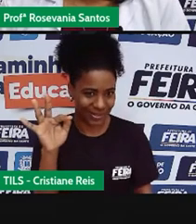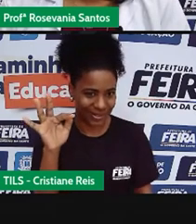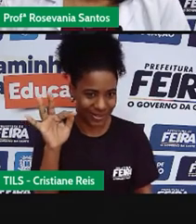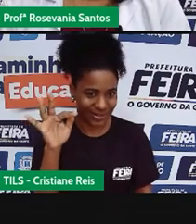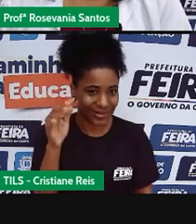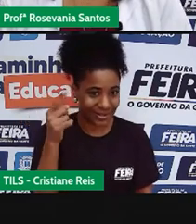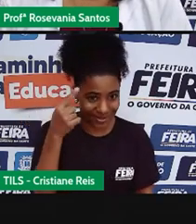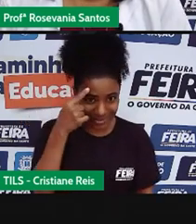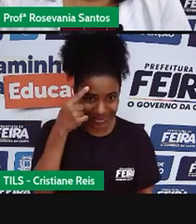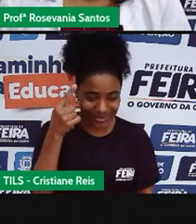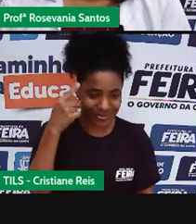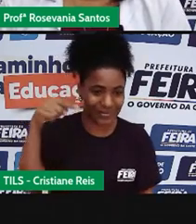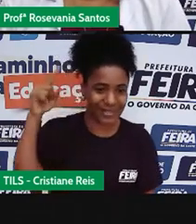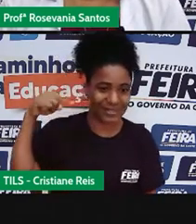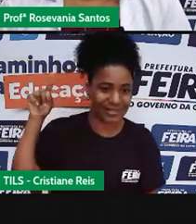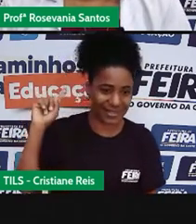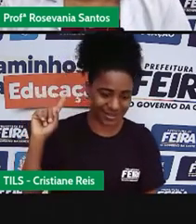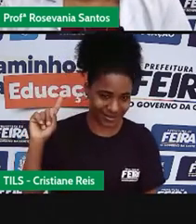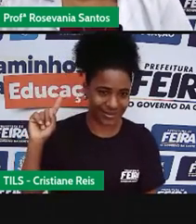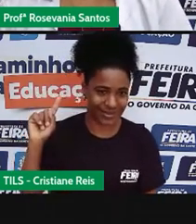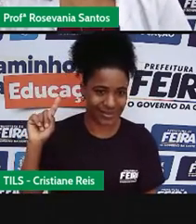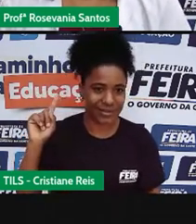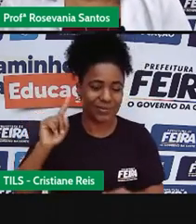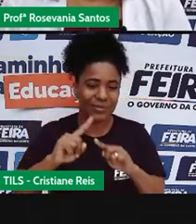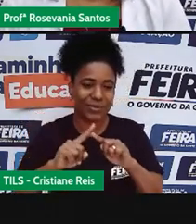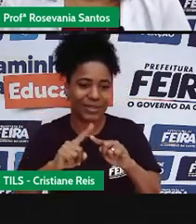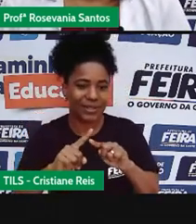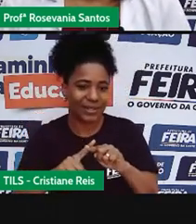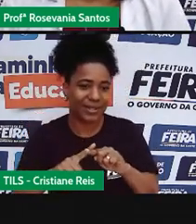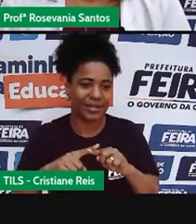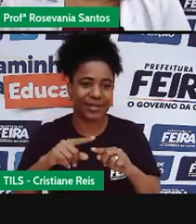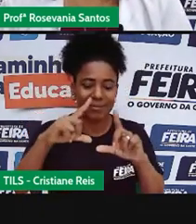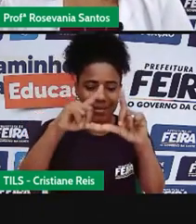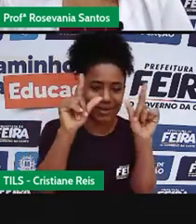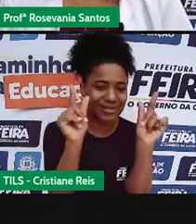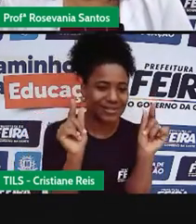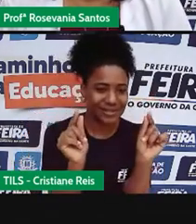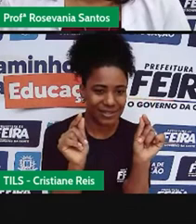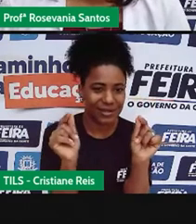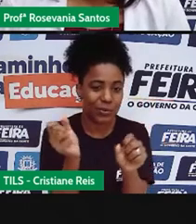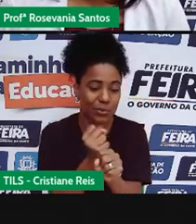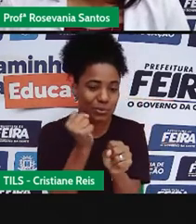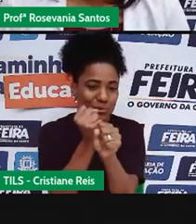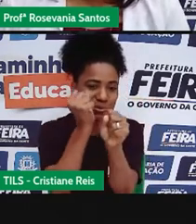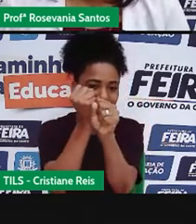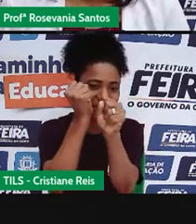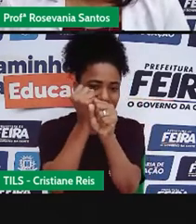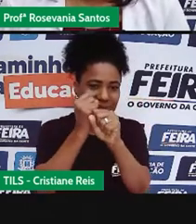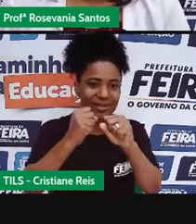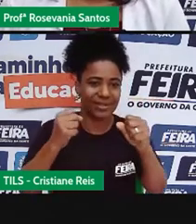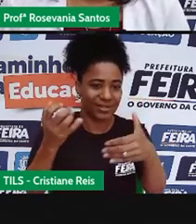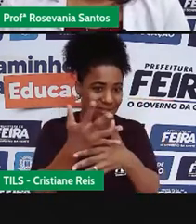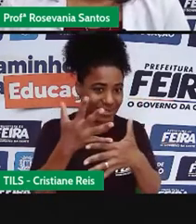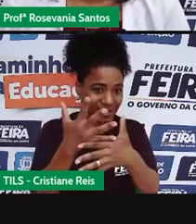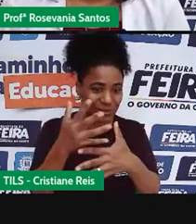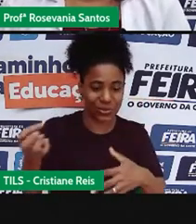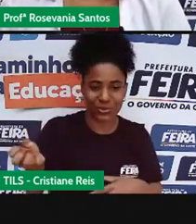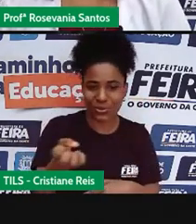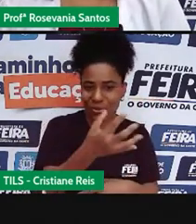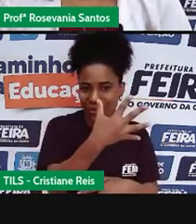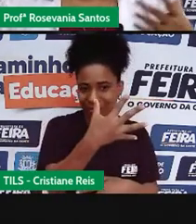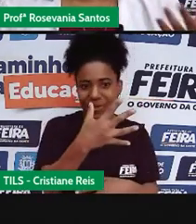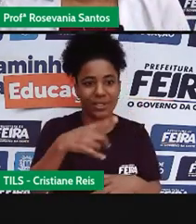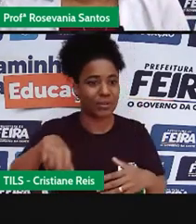que um polo de atração por conta da própria construção da cidade de Brasília, porque aqui também é um grande polo, né,